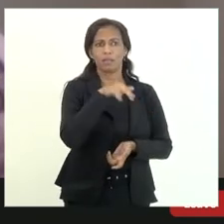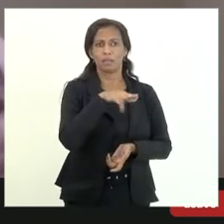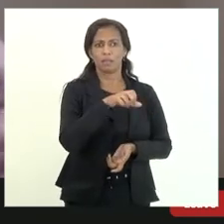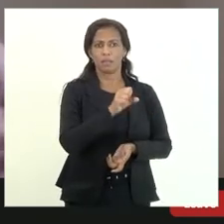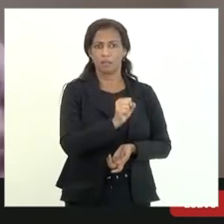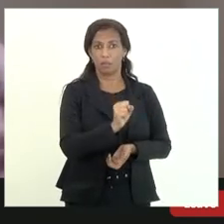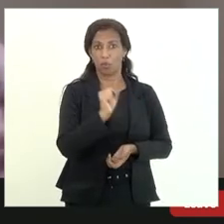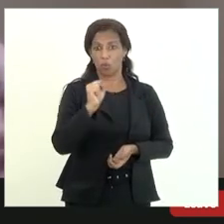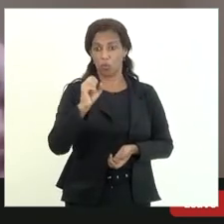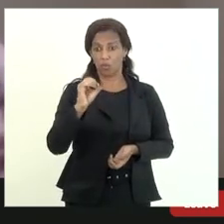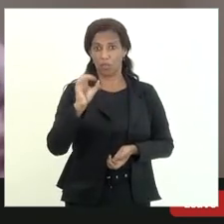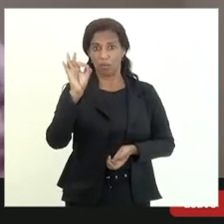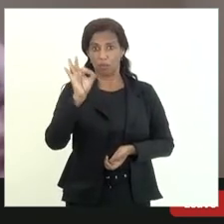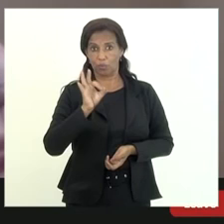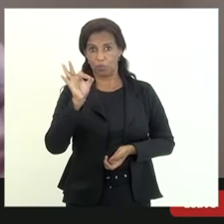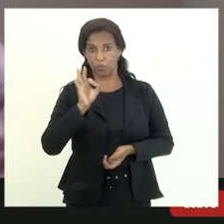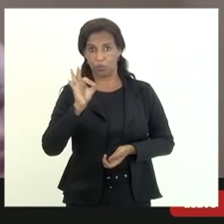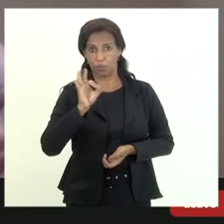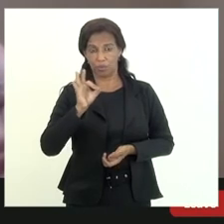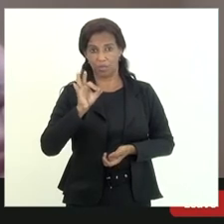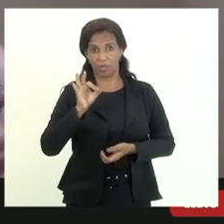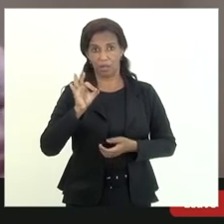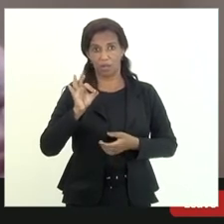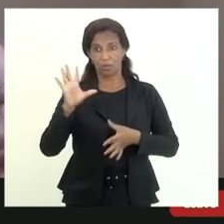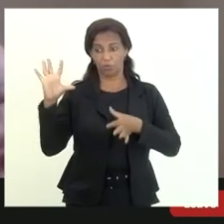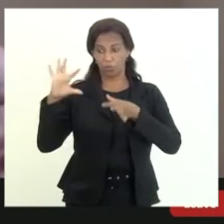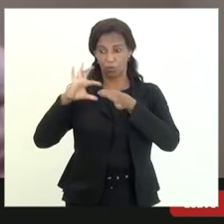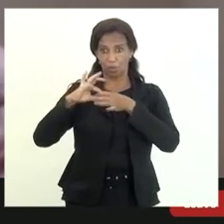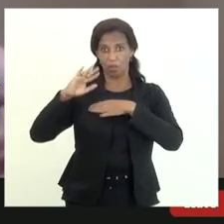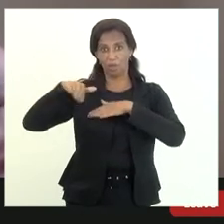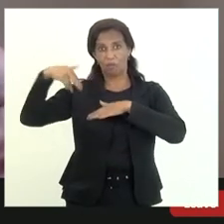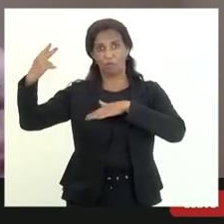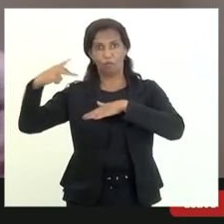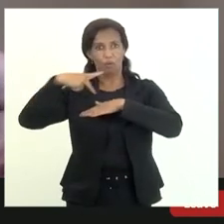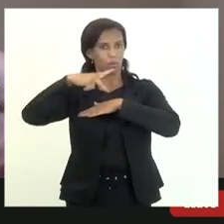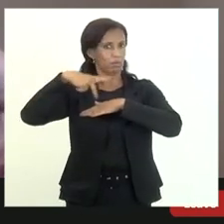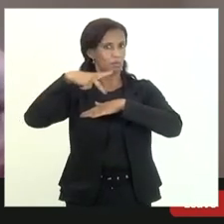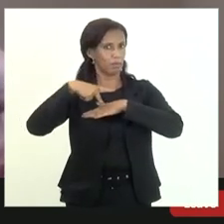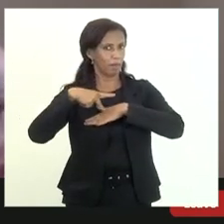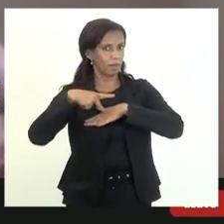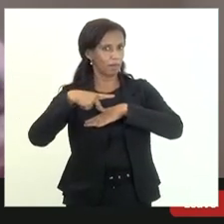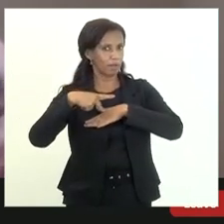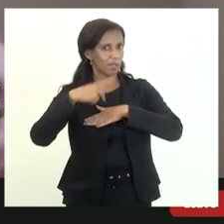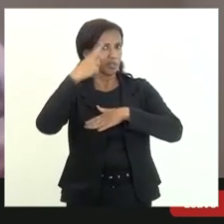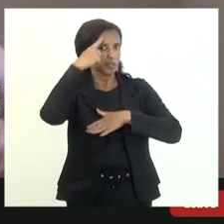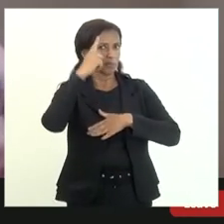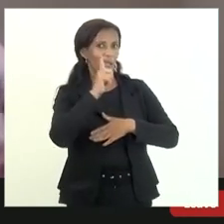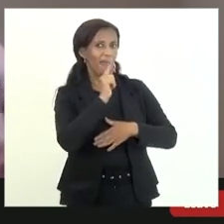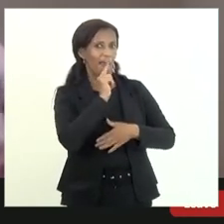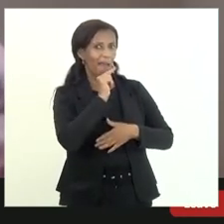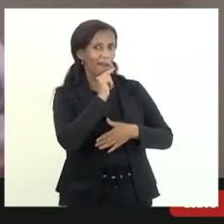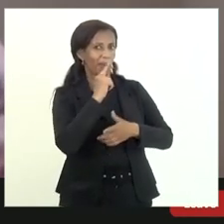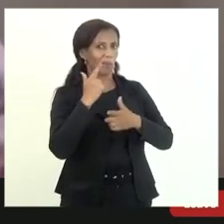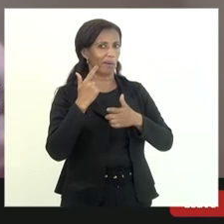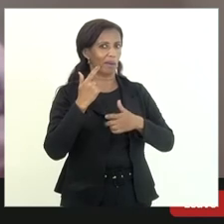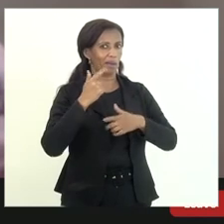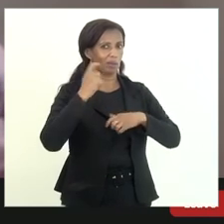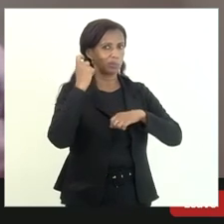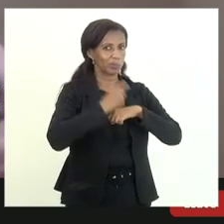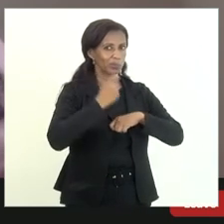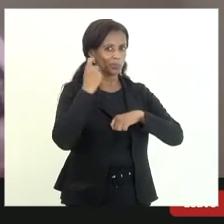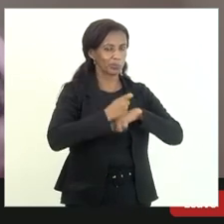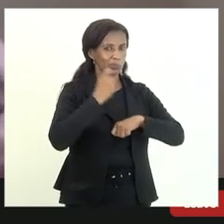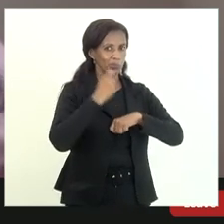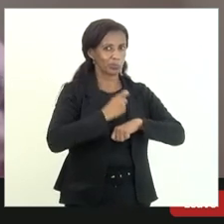80% dos fornecedores estão fora do estado do Rio de Janeiro a gente tem que repetir as coisas que a água mora em pedradura tanto em bate até que